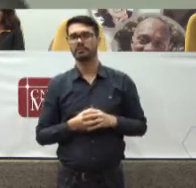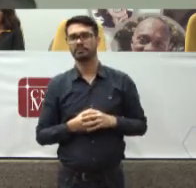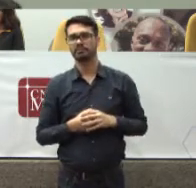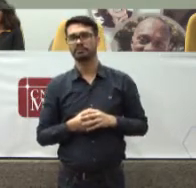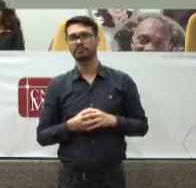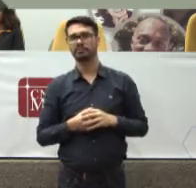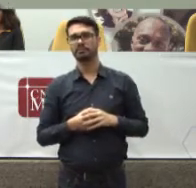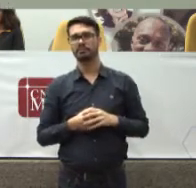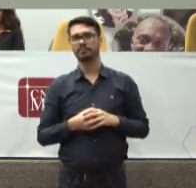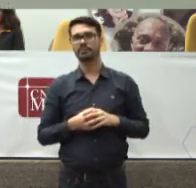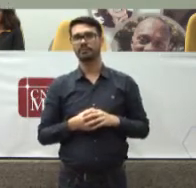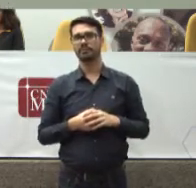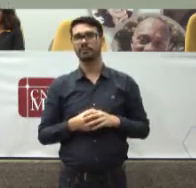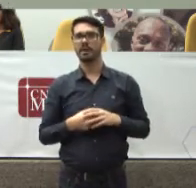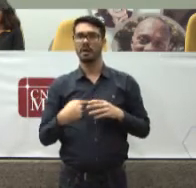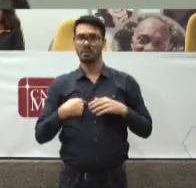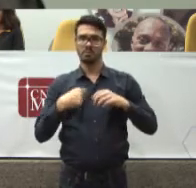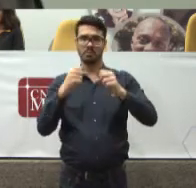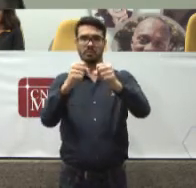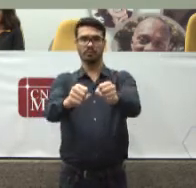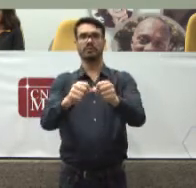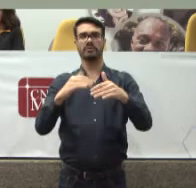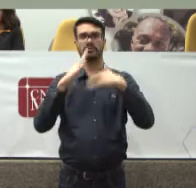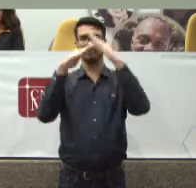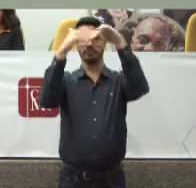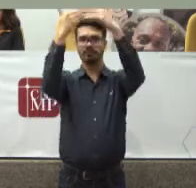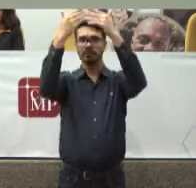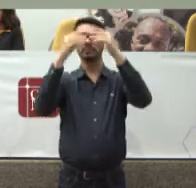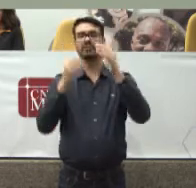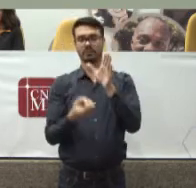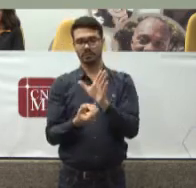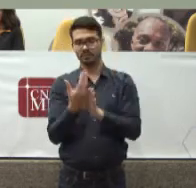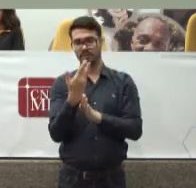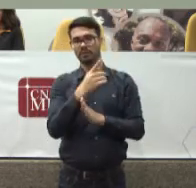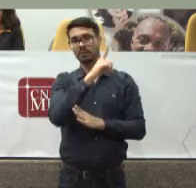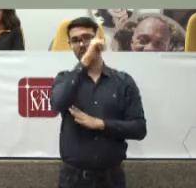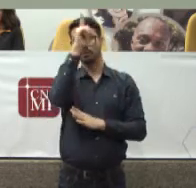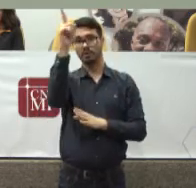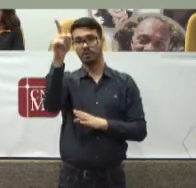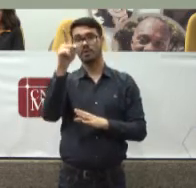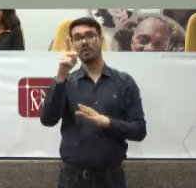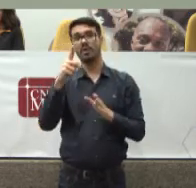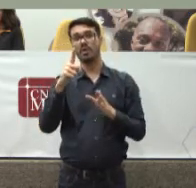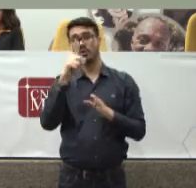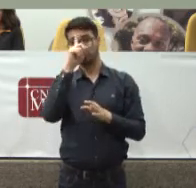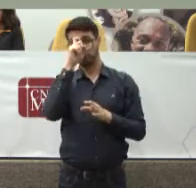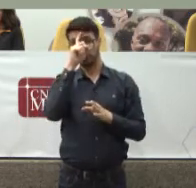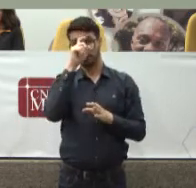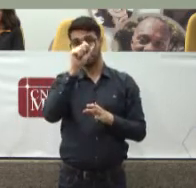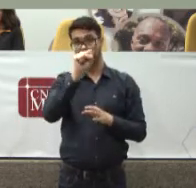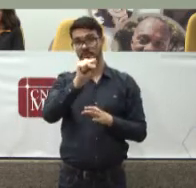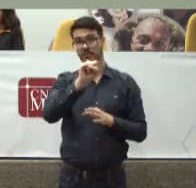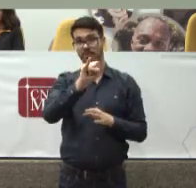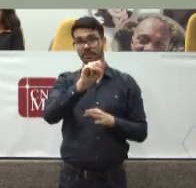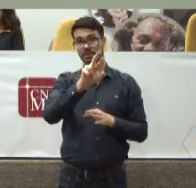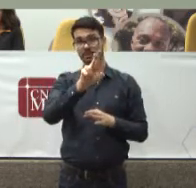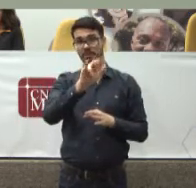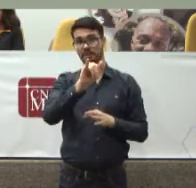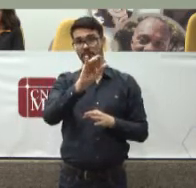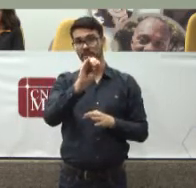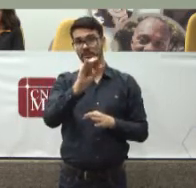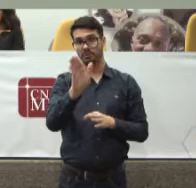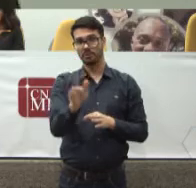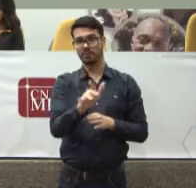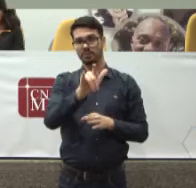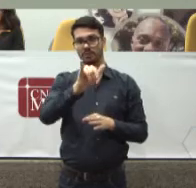para que isto Possa se desenvolver Criamos Ali No hospital Sírio-Libanês Que é o gestor Do projeto Um